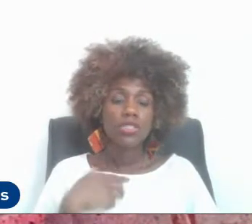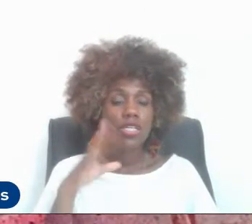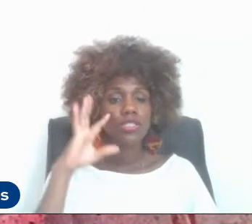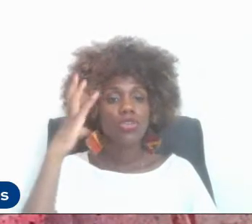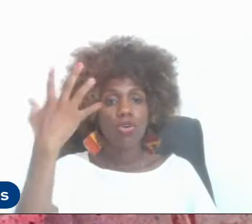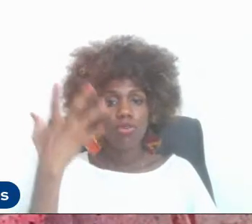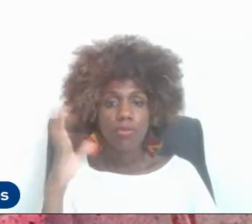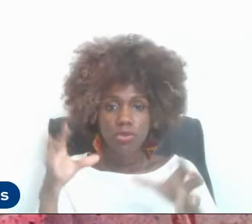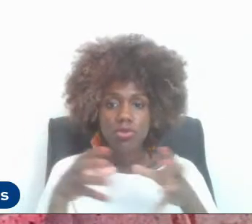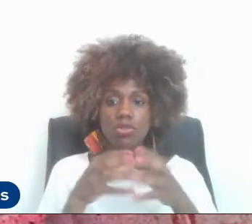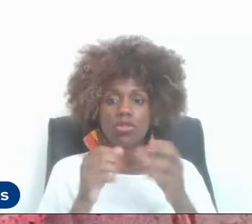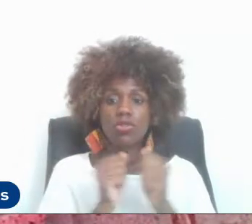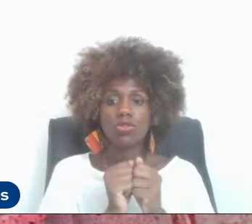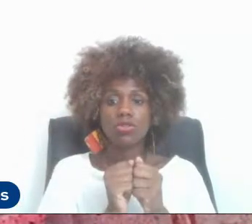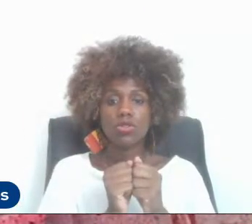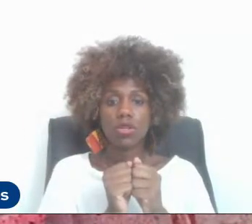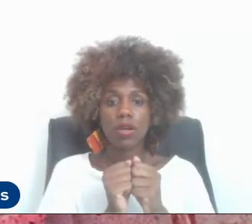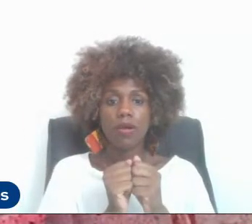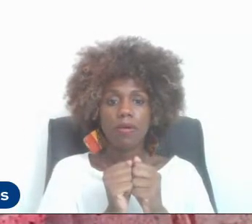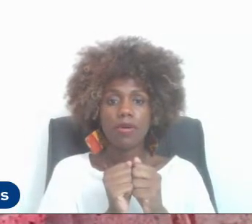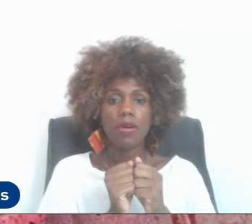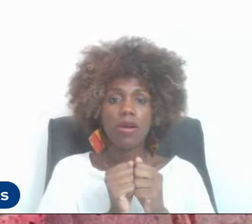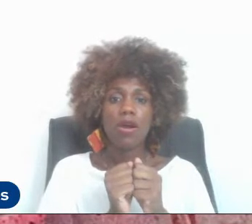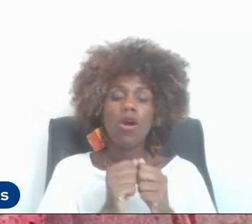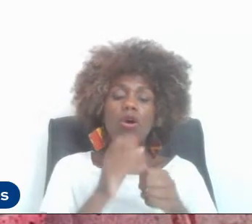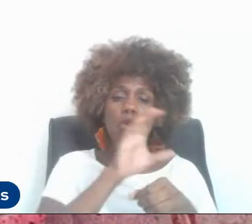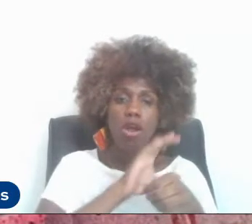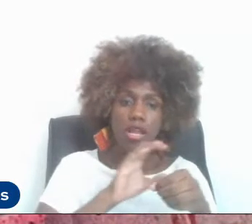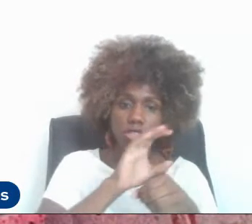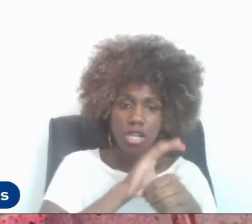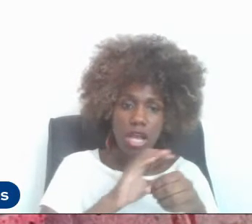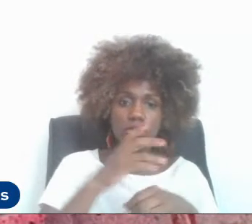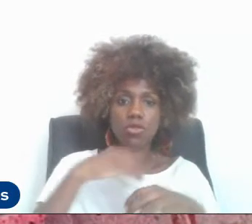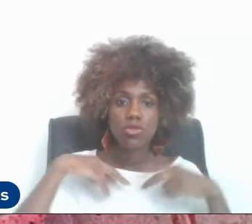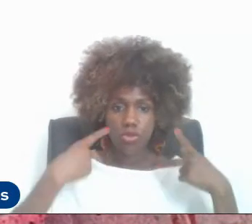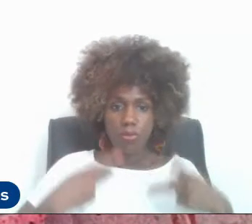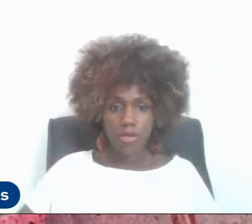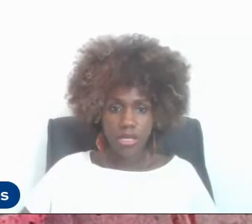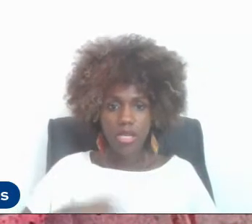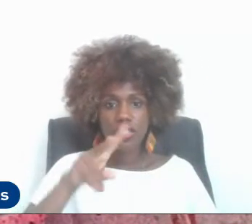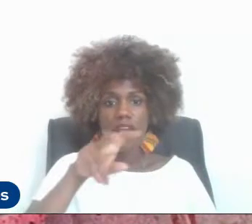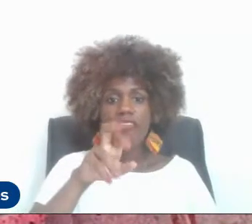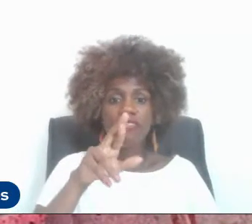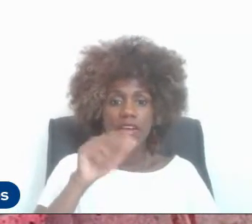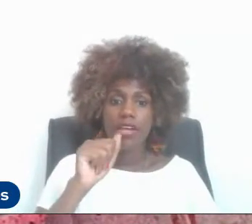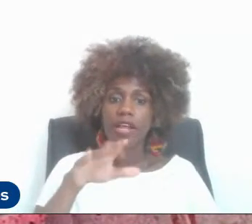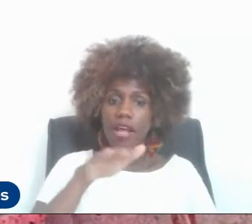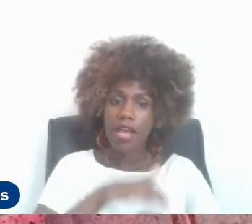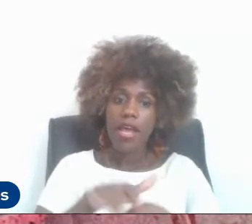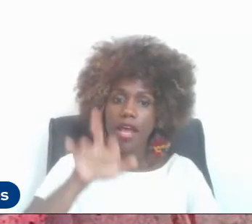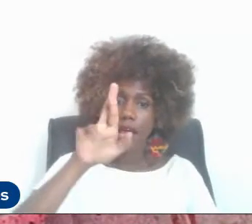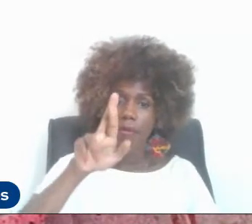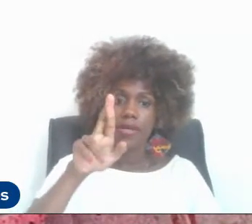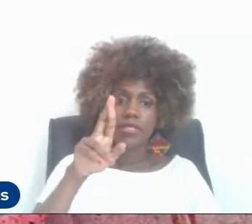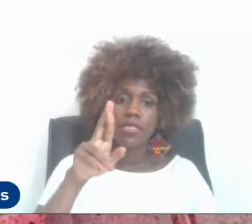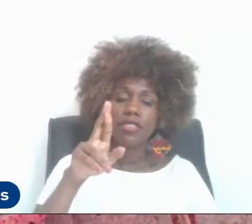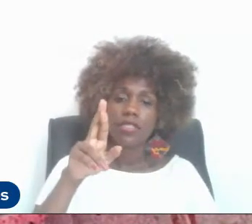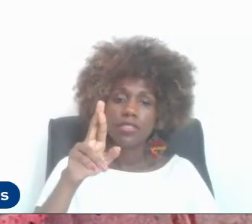conjunto o colégio de humanidades e a Vera, a nossa representante, que era a